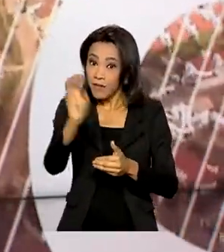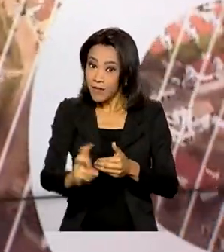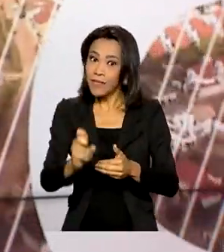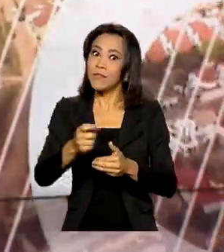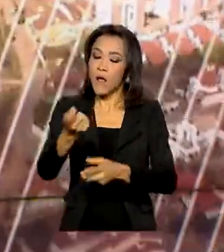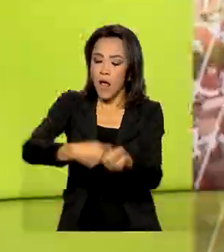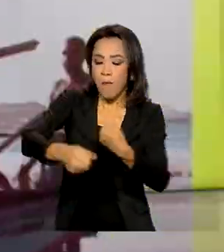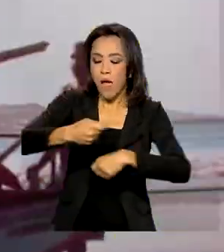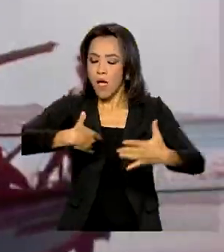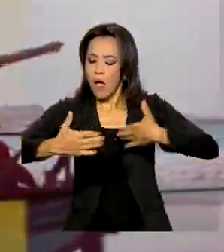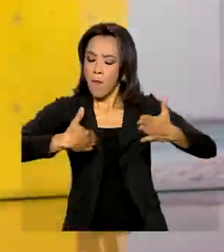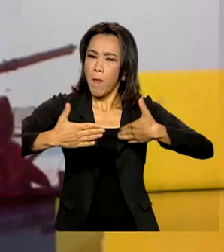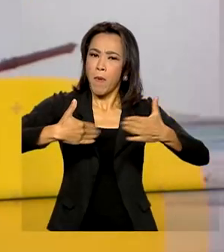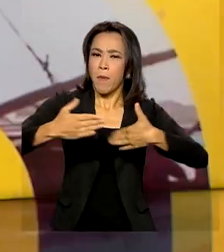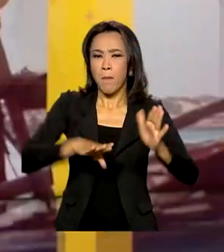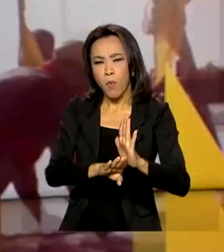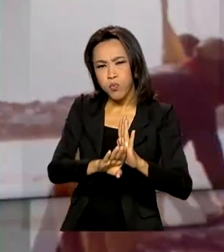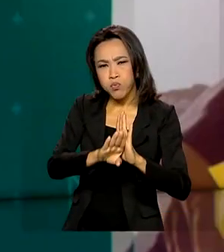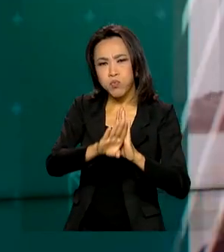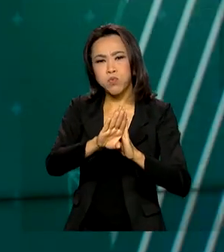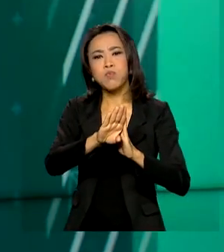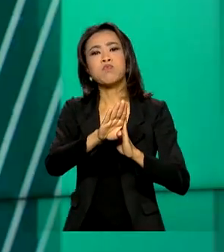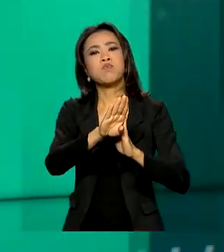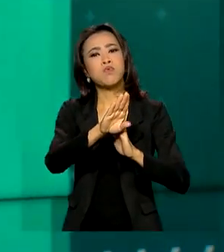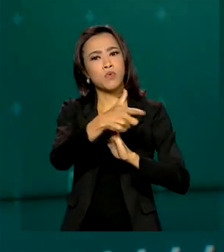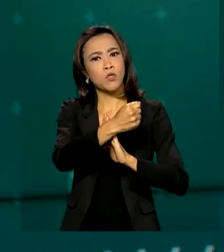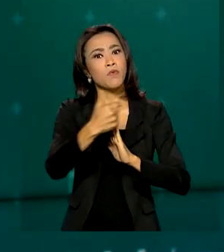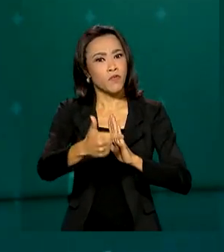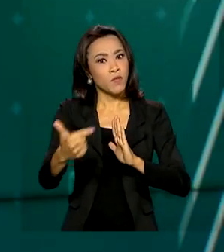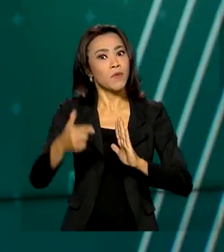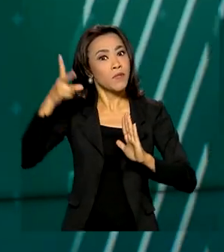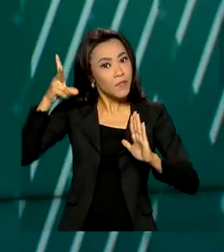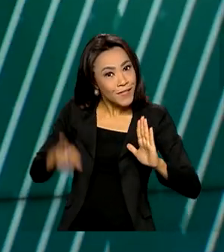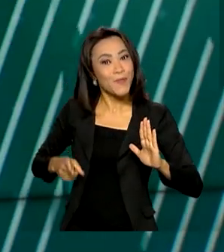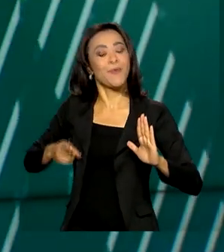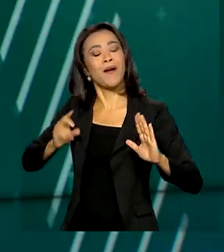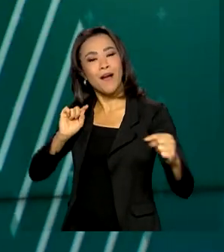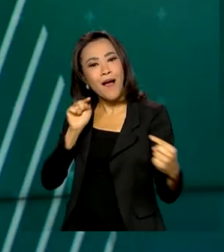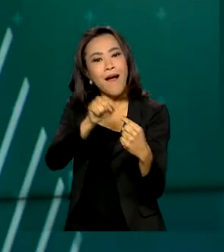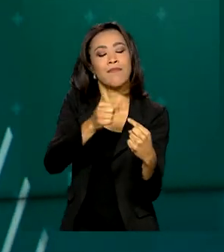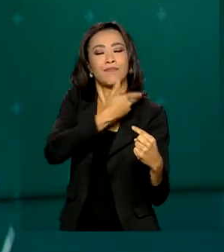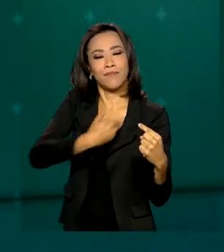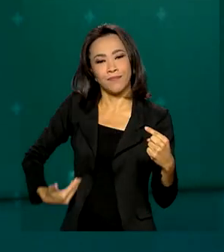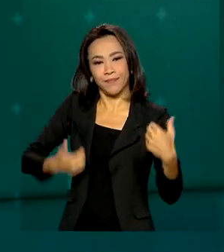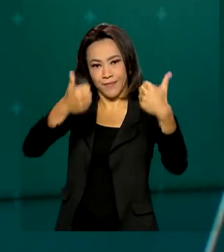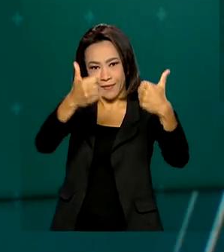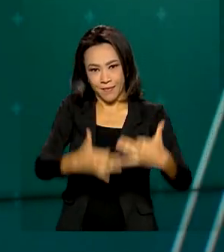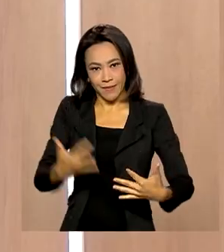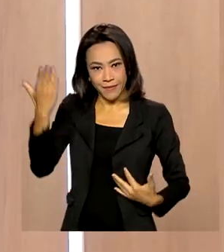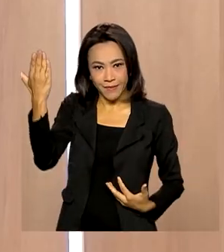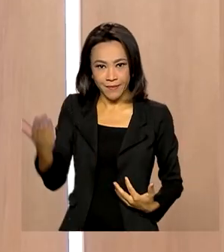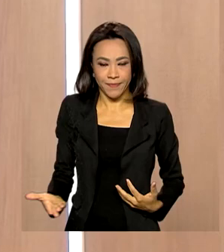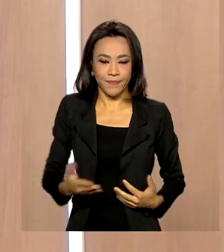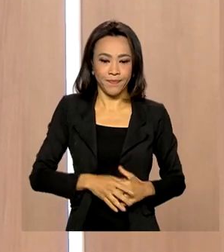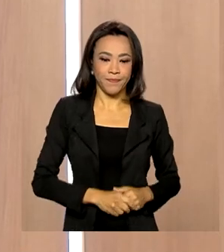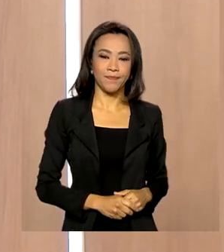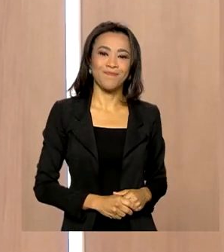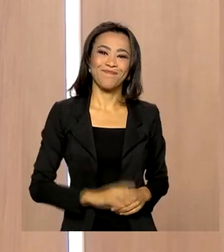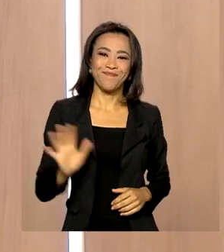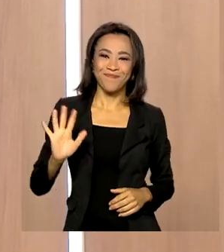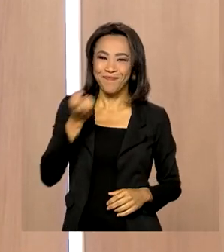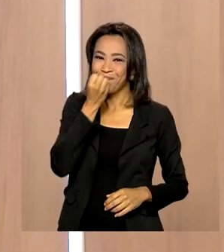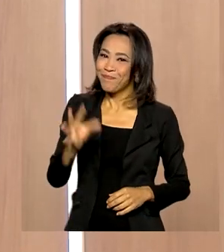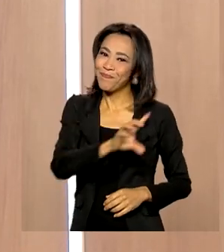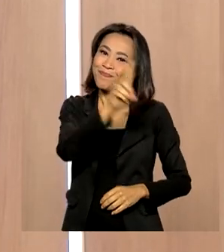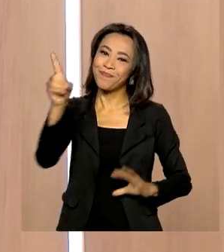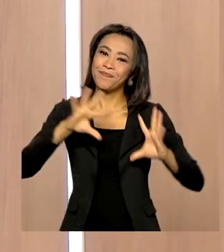crescimento da economia para 2022 igual à previsão do governo. Quem explica é Ricardo Caldas. Bom dia, bom dia